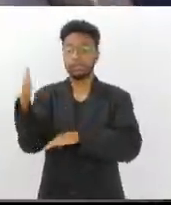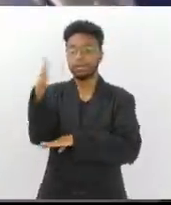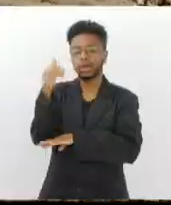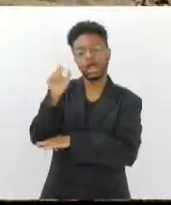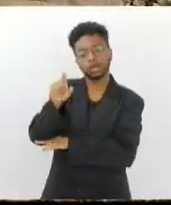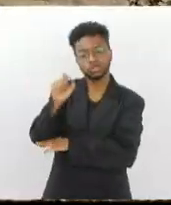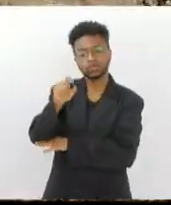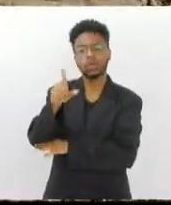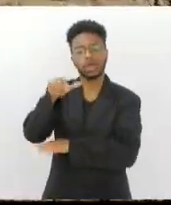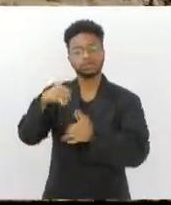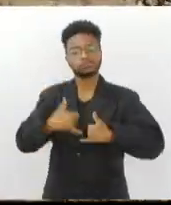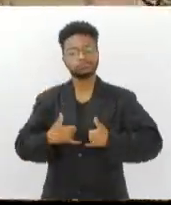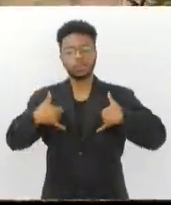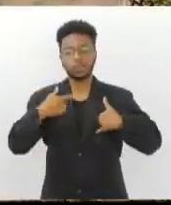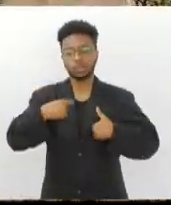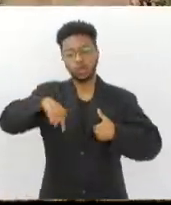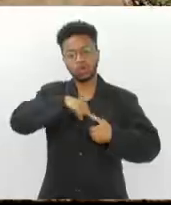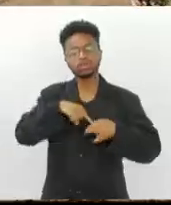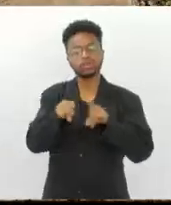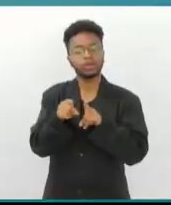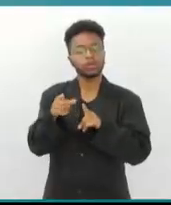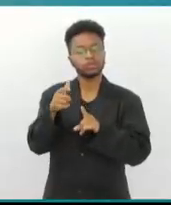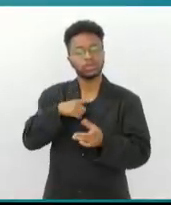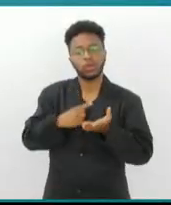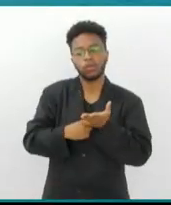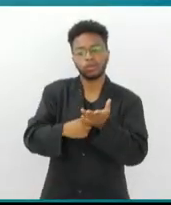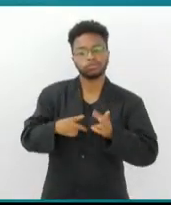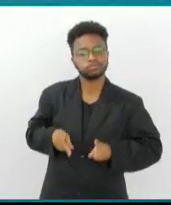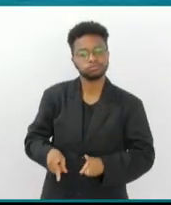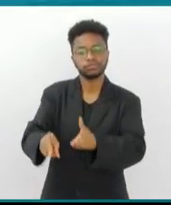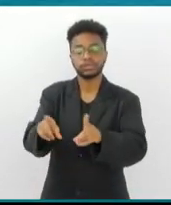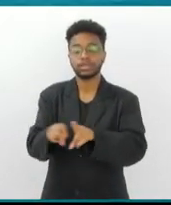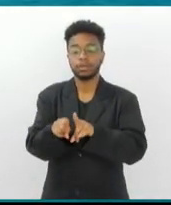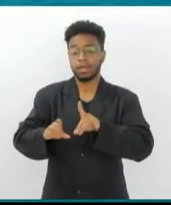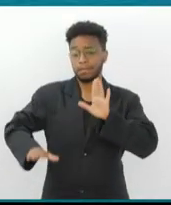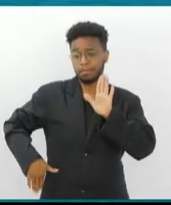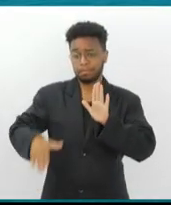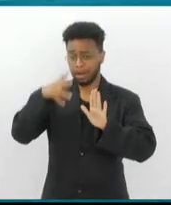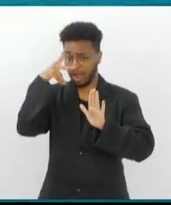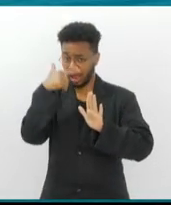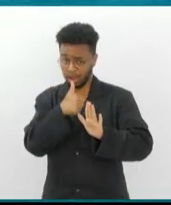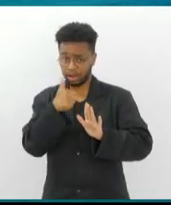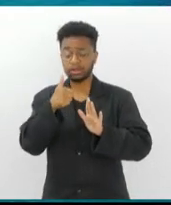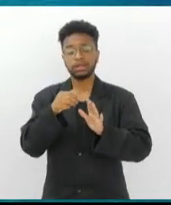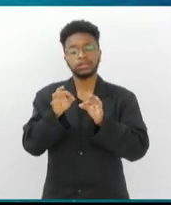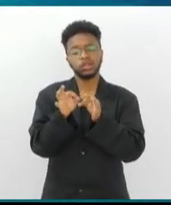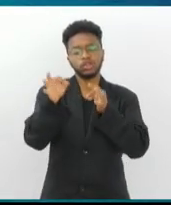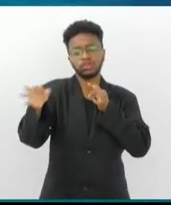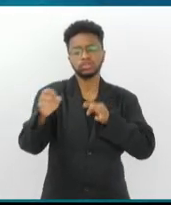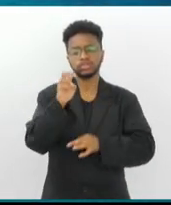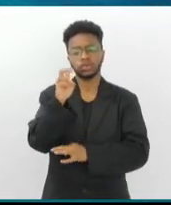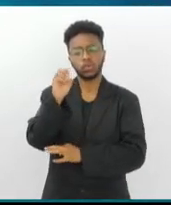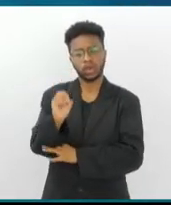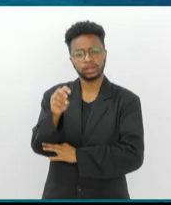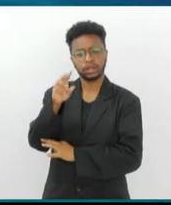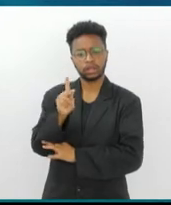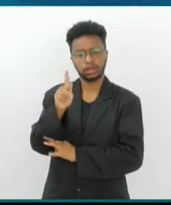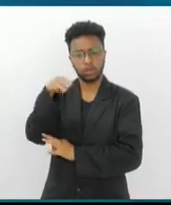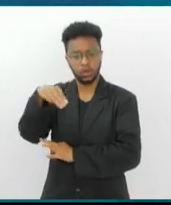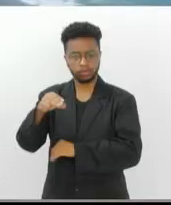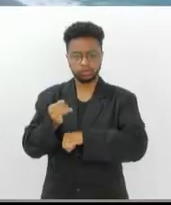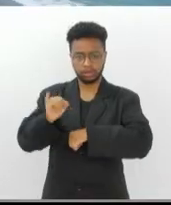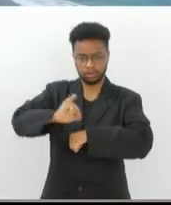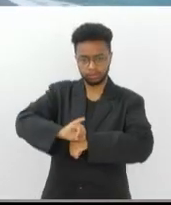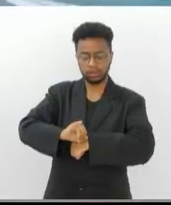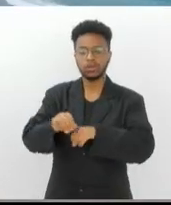alcançada e o nosso compromisso é permanente. A Praia Paradisíaca fica distante quase 50 quilômetros do centro do